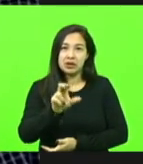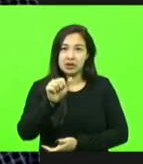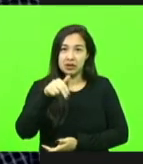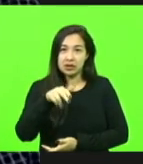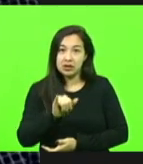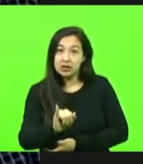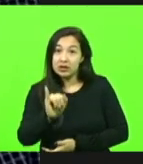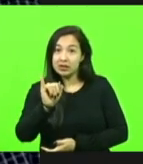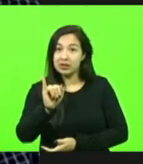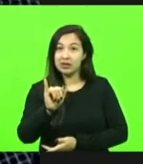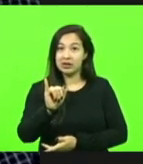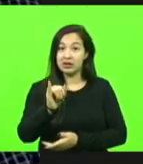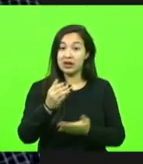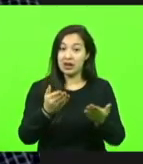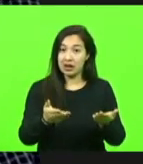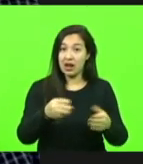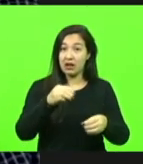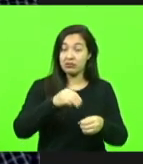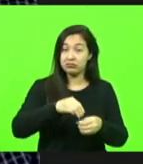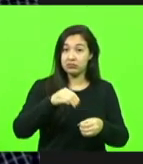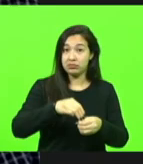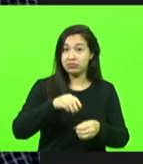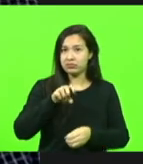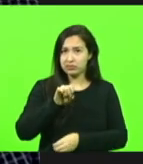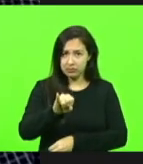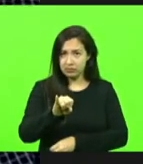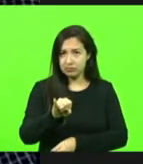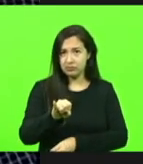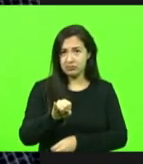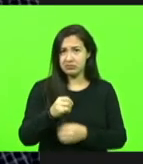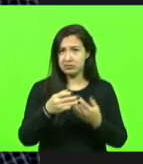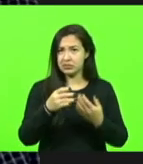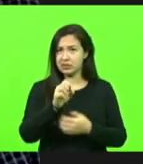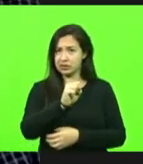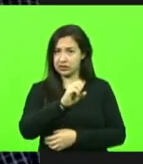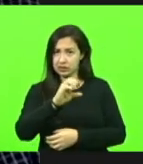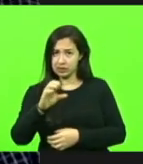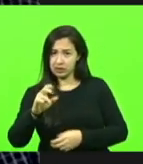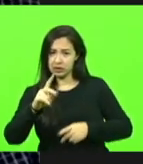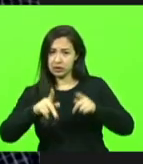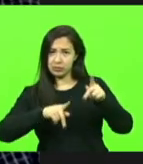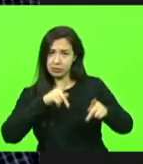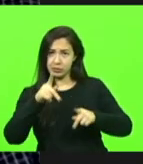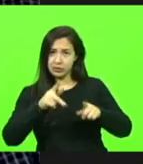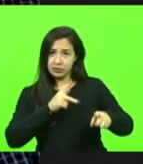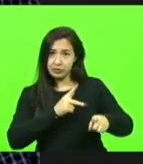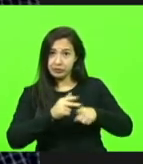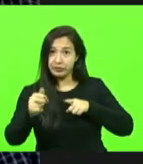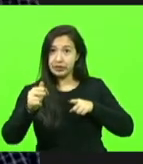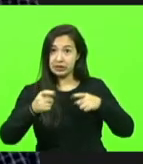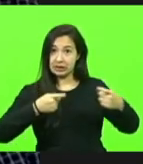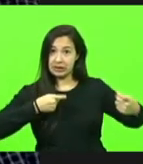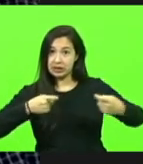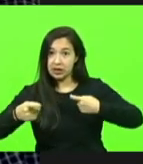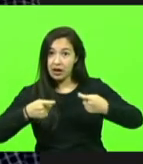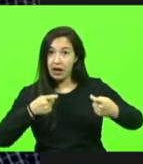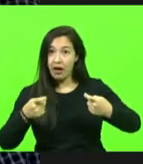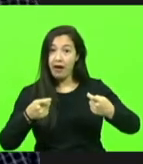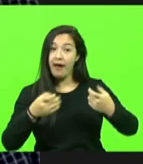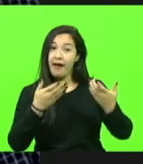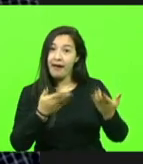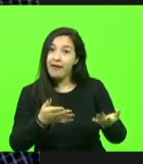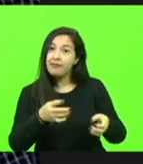hoje do Irani, se nós não tivéssemos, se os catarinenses não tivessem vencido aquela batalha, ela pertenceria,